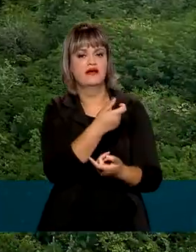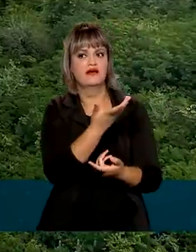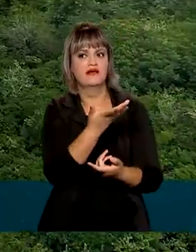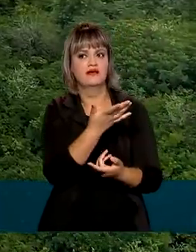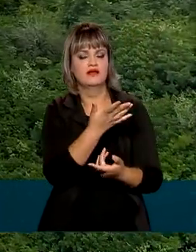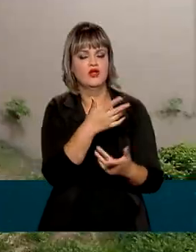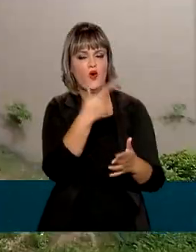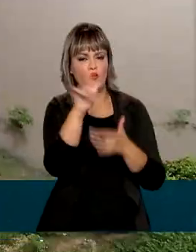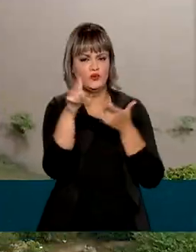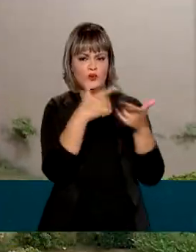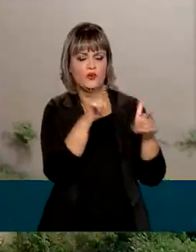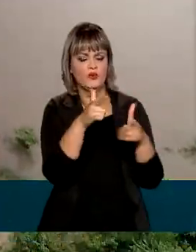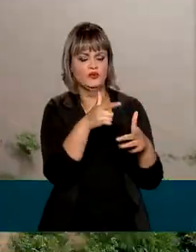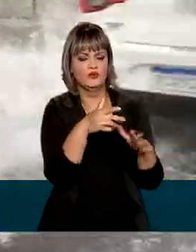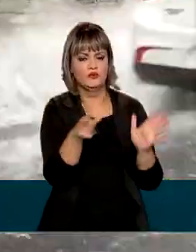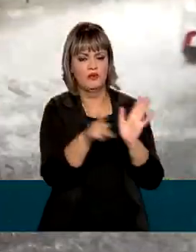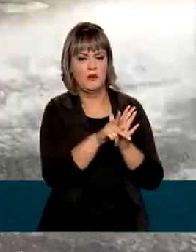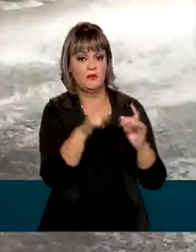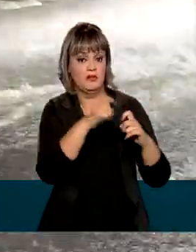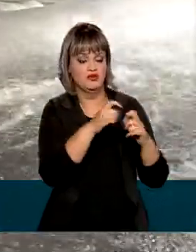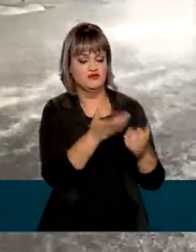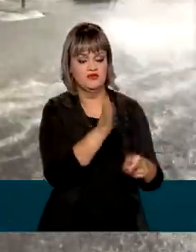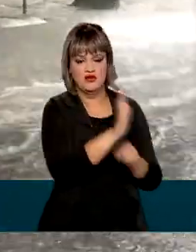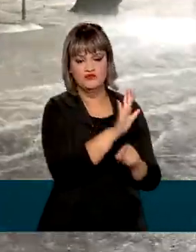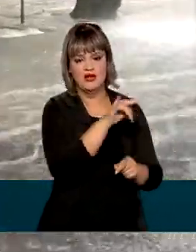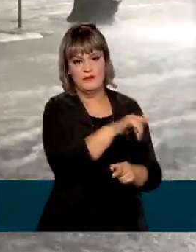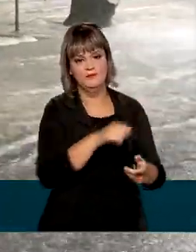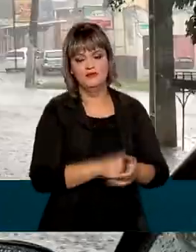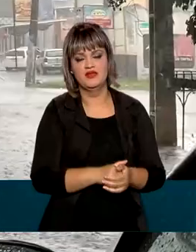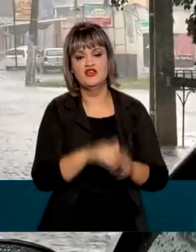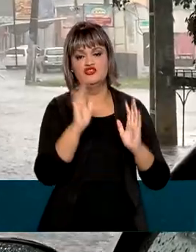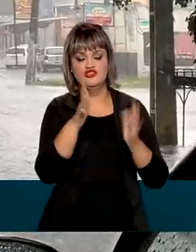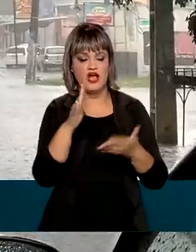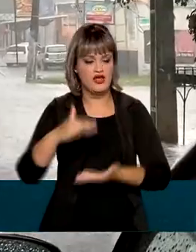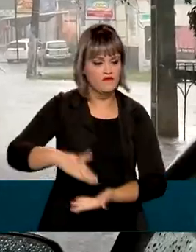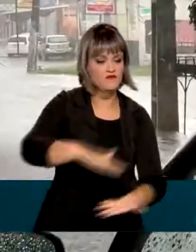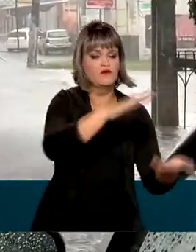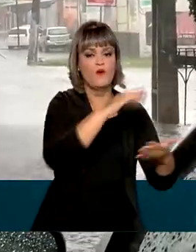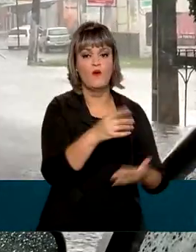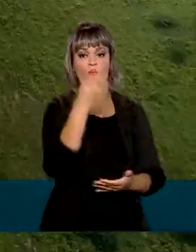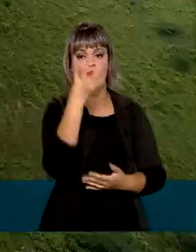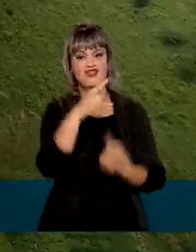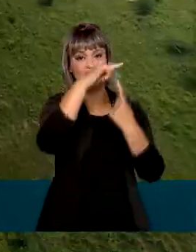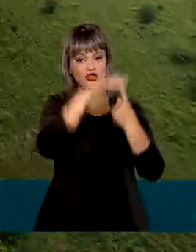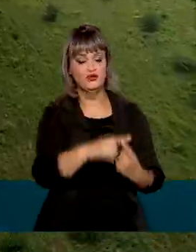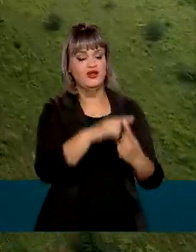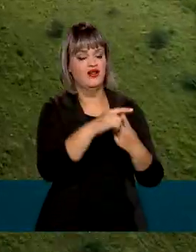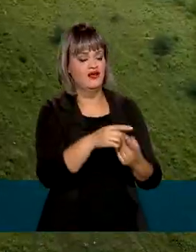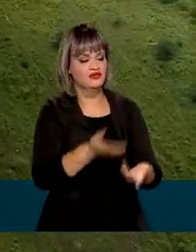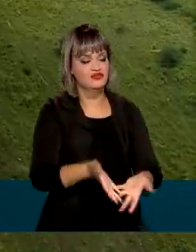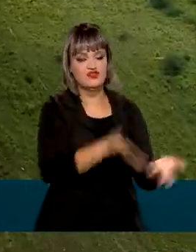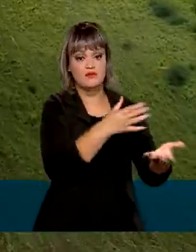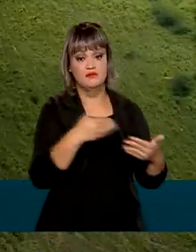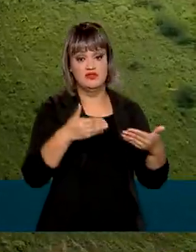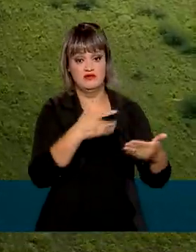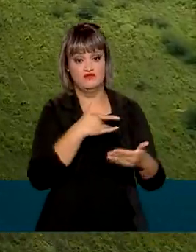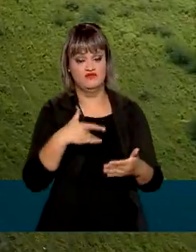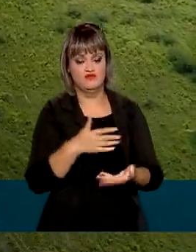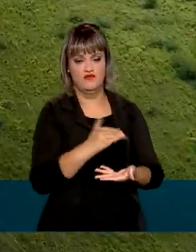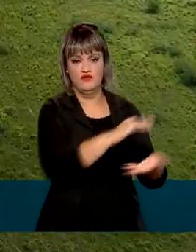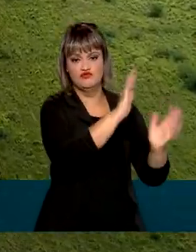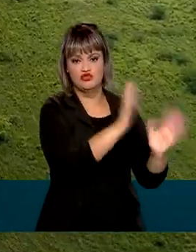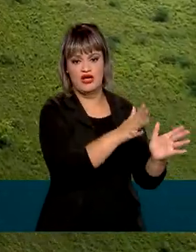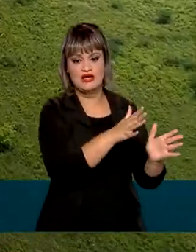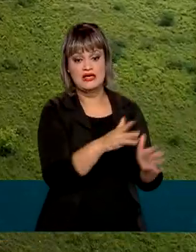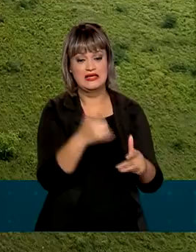equipamentos médicos. Olha, até agora já foram enviados 4 toneladas de insumos pelo Ministério da Saúde e essa